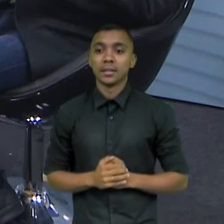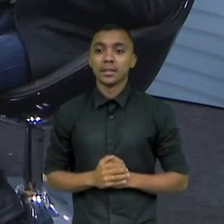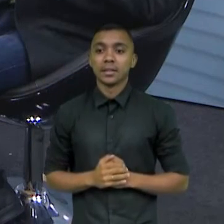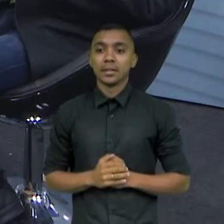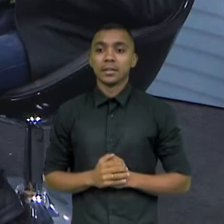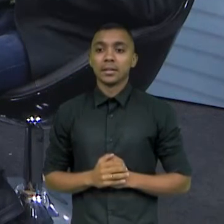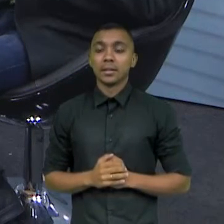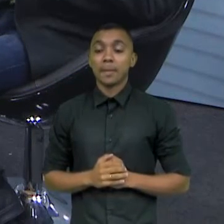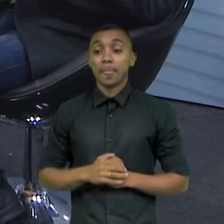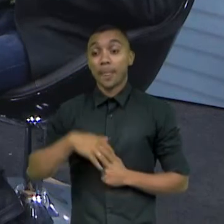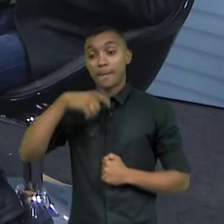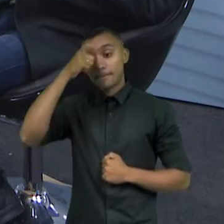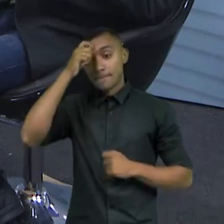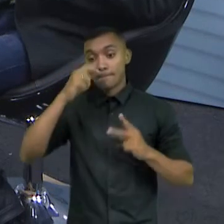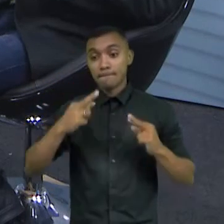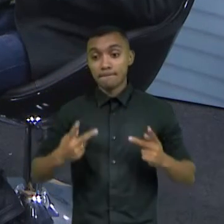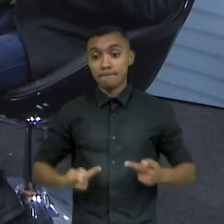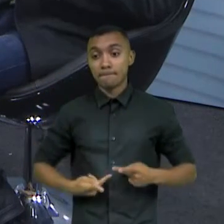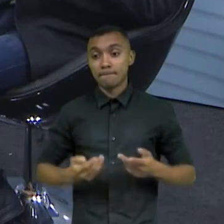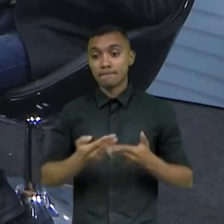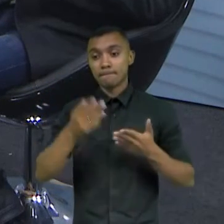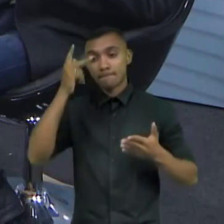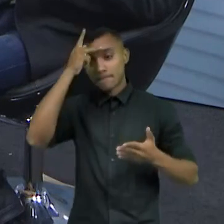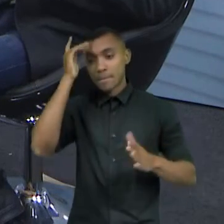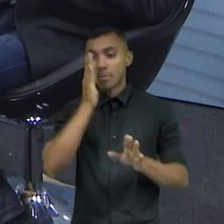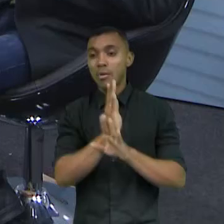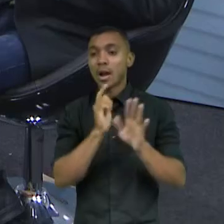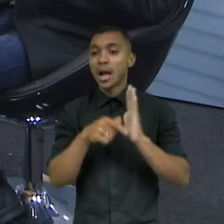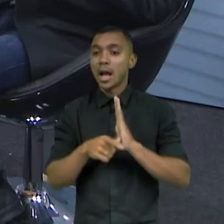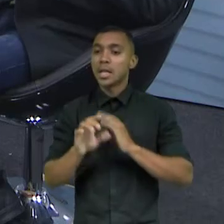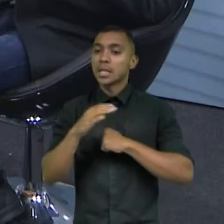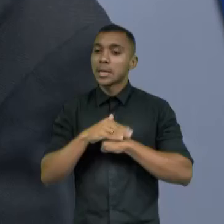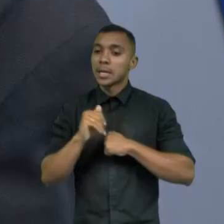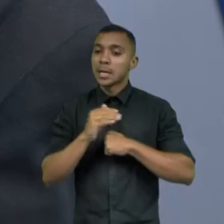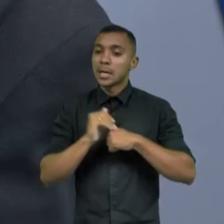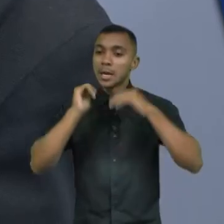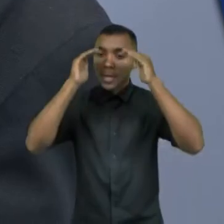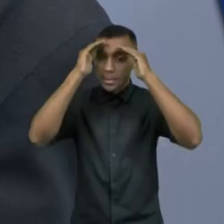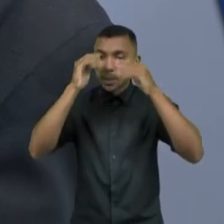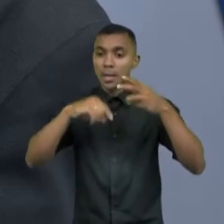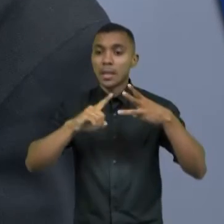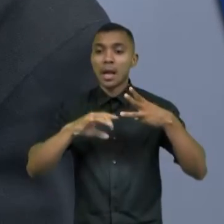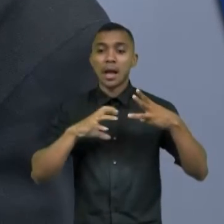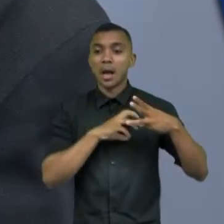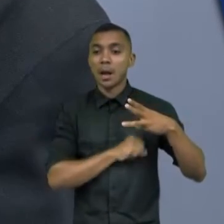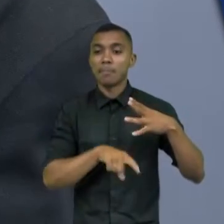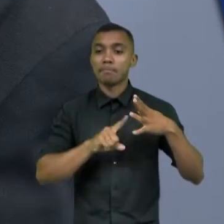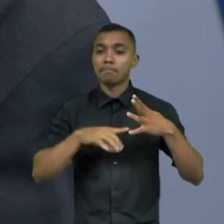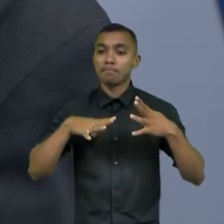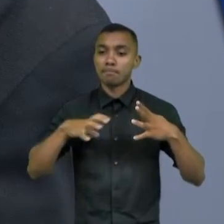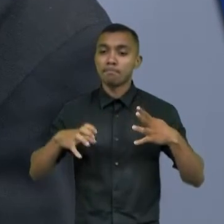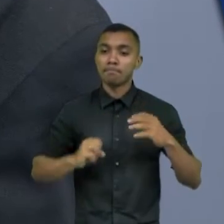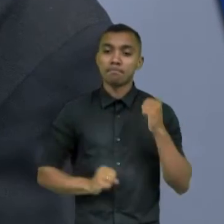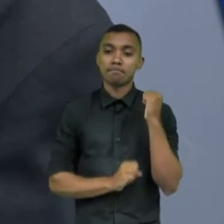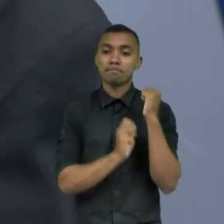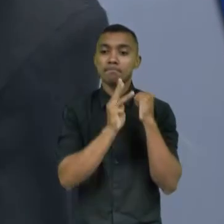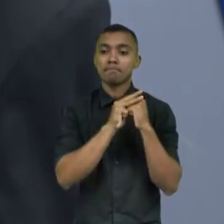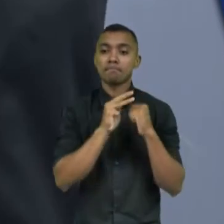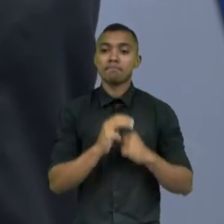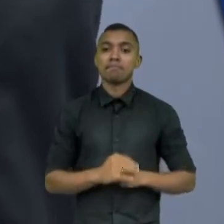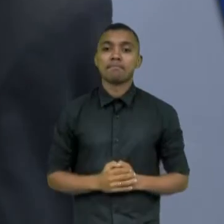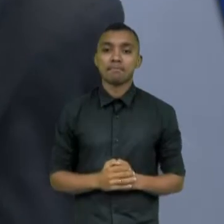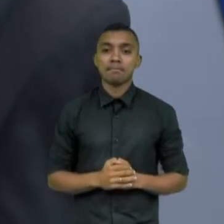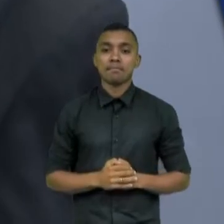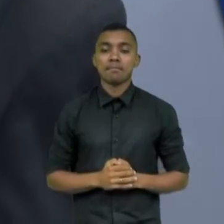humanidade nas pessoas através do incentivo à gentileza, respeito, amor, educação, honestidade e sustentabilidade. Que